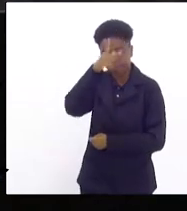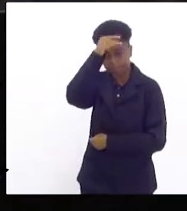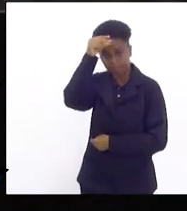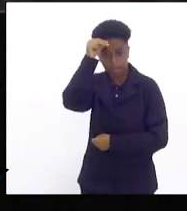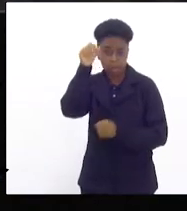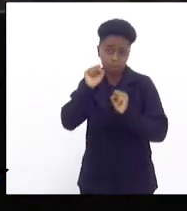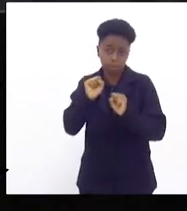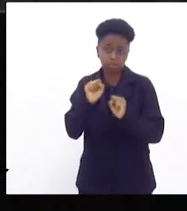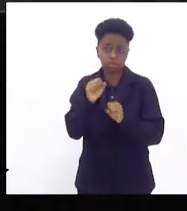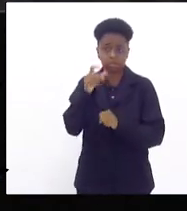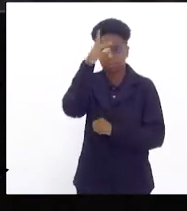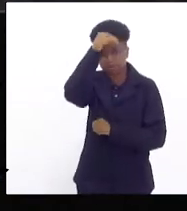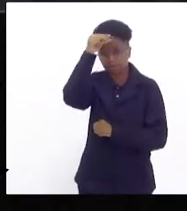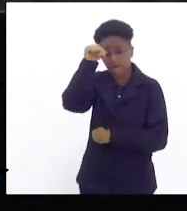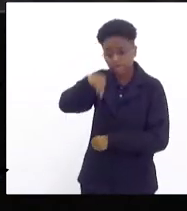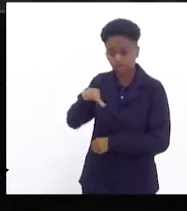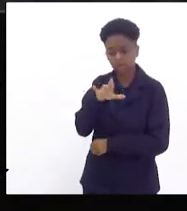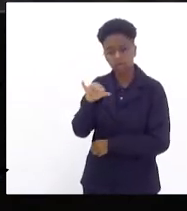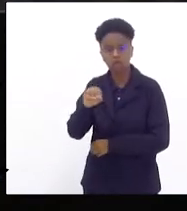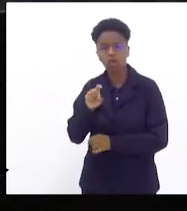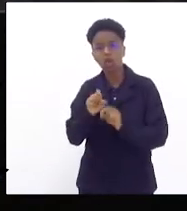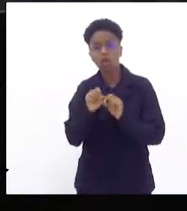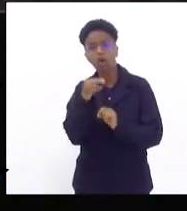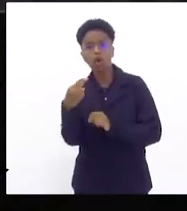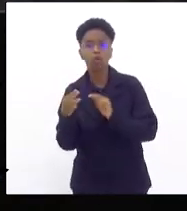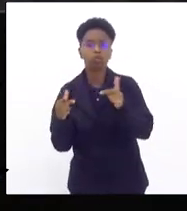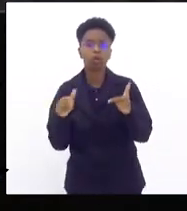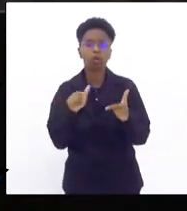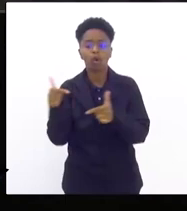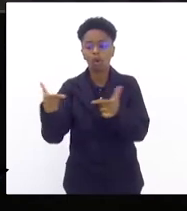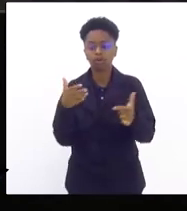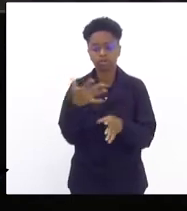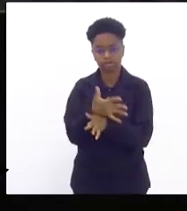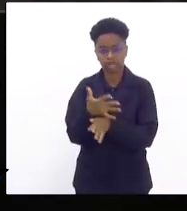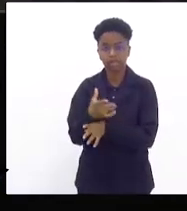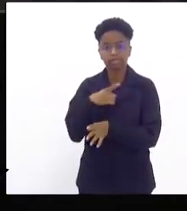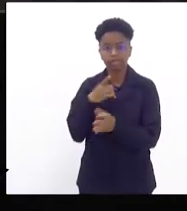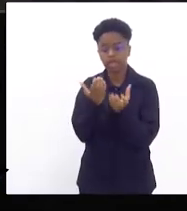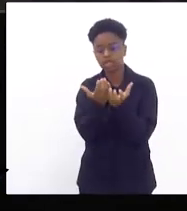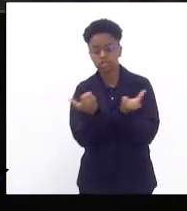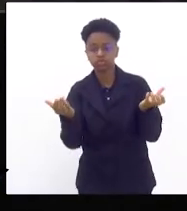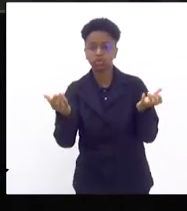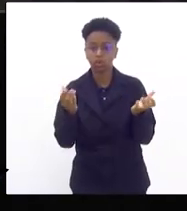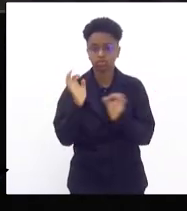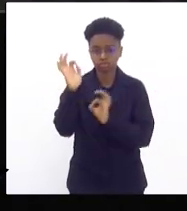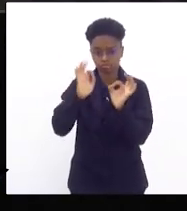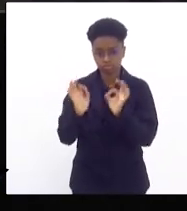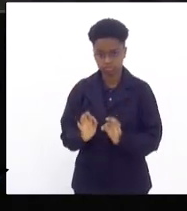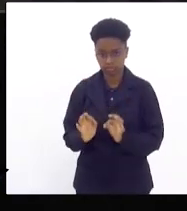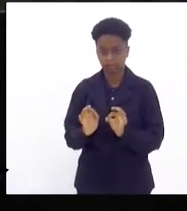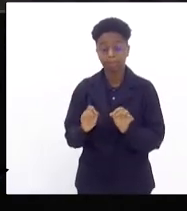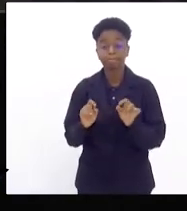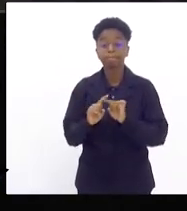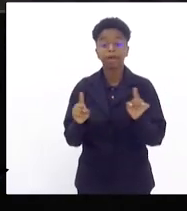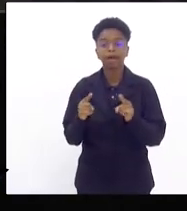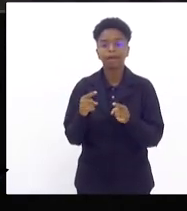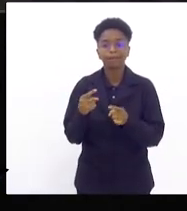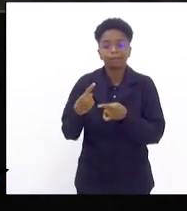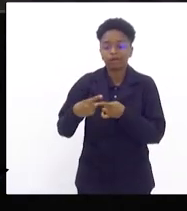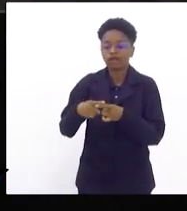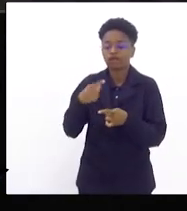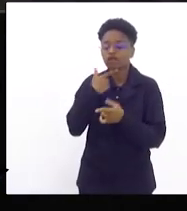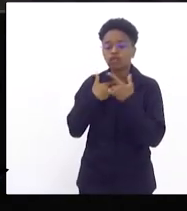prefeitura do Rio seja a prefeitura de qualquer outro município ela vai lá e faz a rede de esgoto e faz a rede de drenagem porque ela quer fazer o